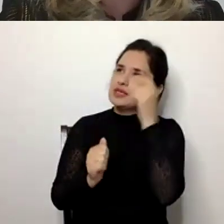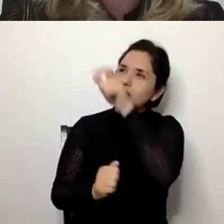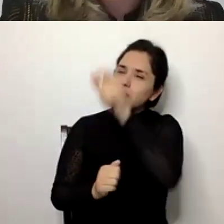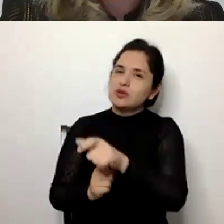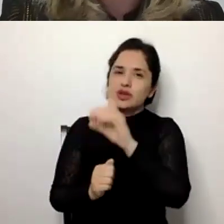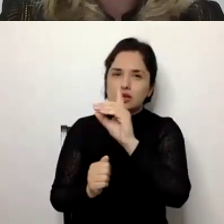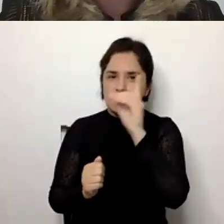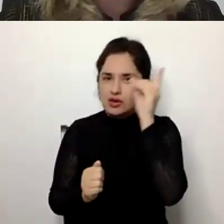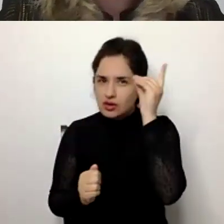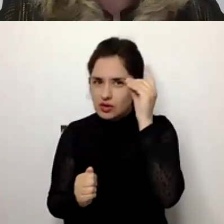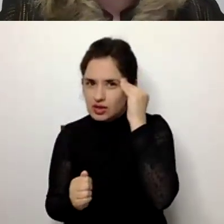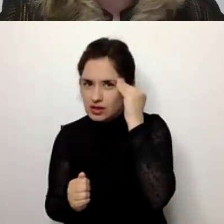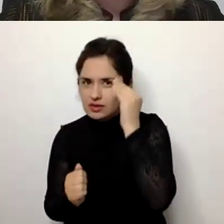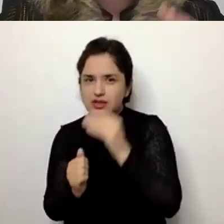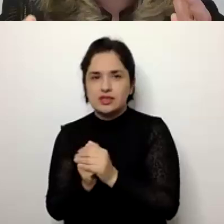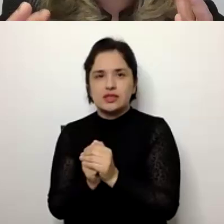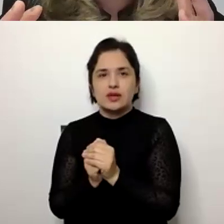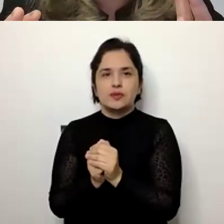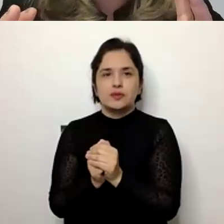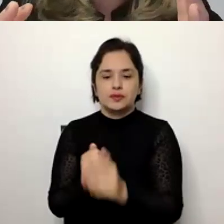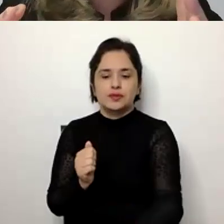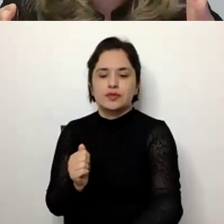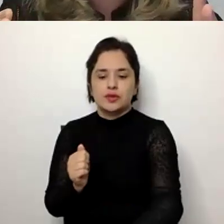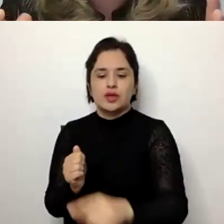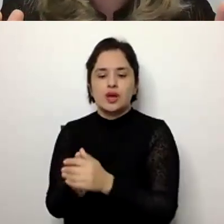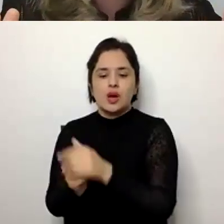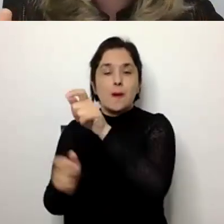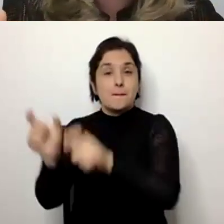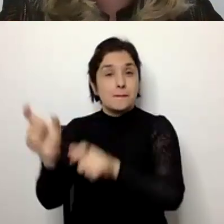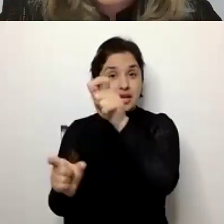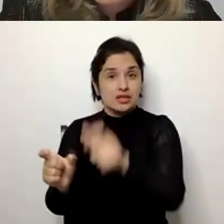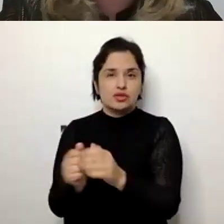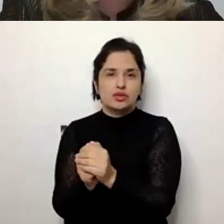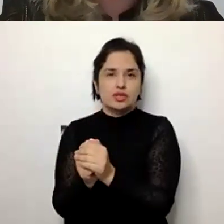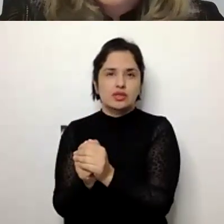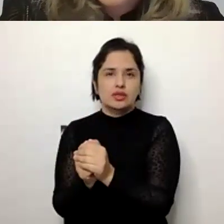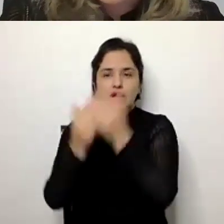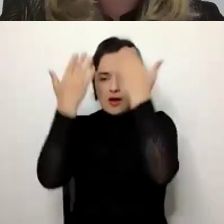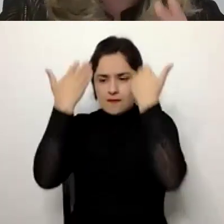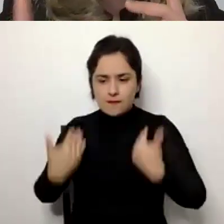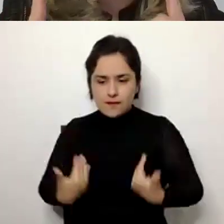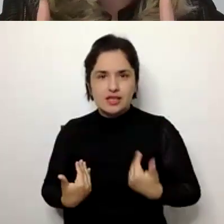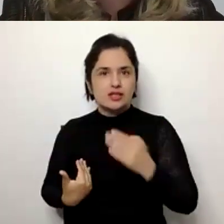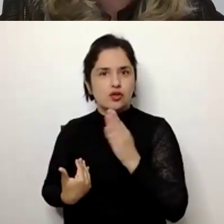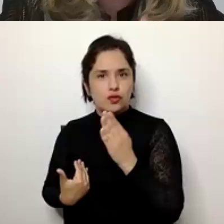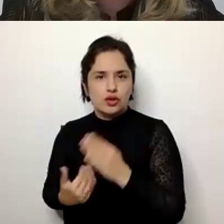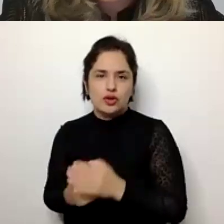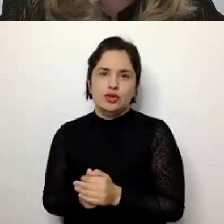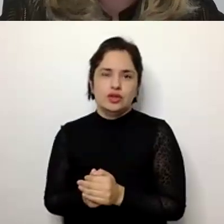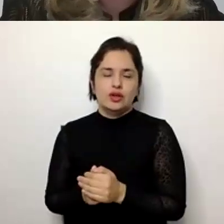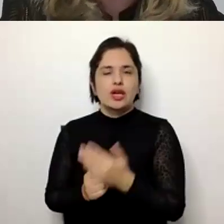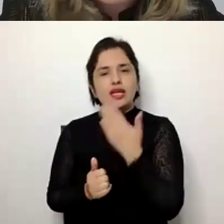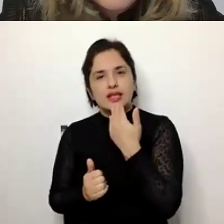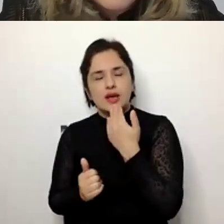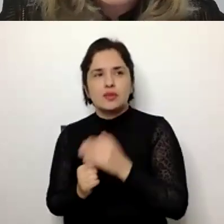estamos saindo da visão de pensar a pessoa apenas no seu aspecto físico, biológico. Então, pensar em